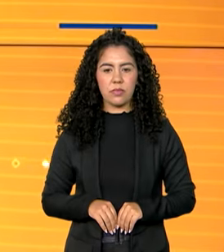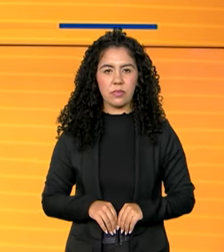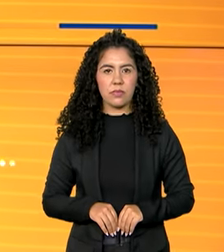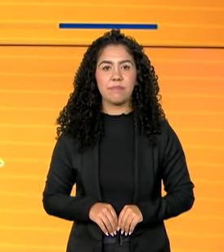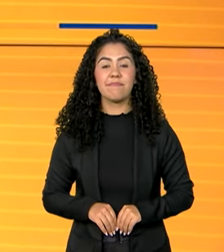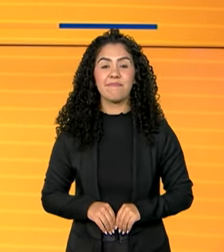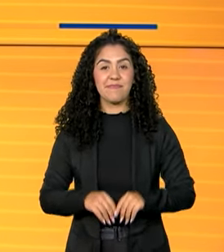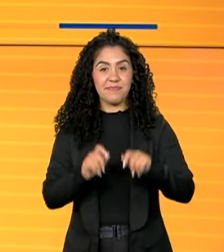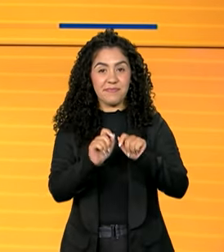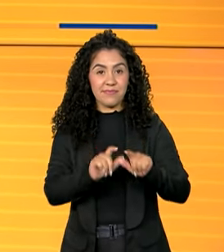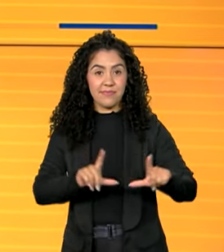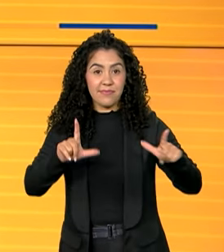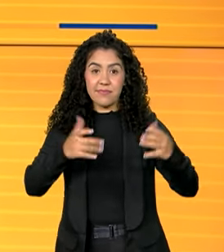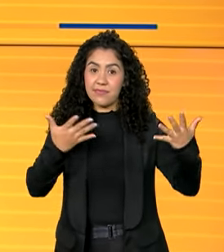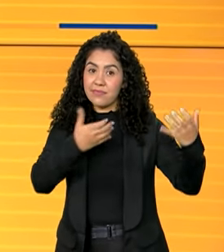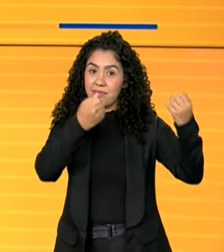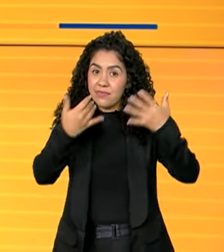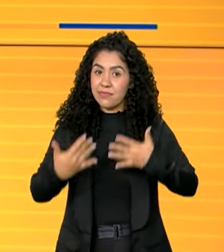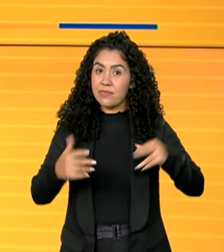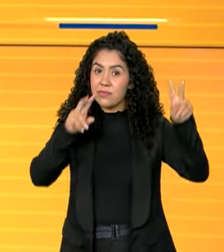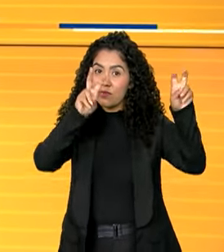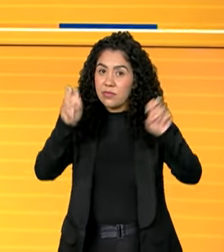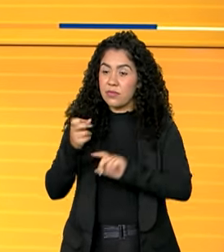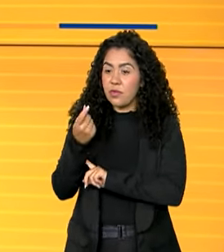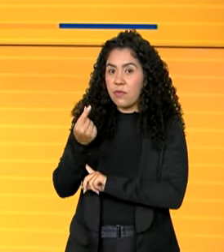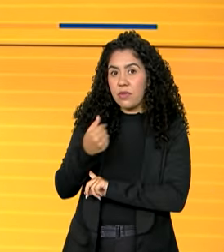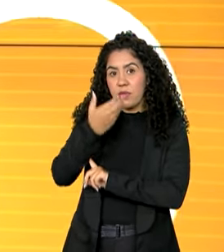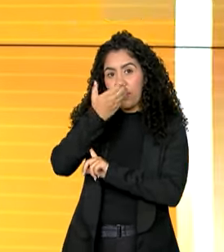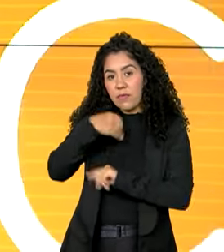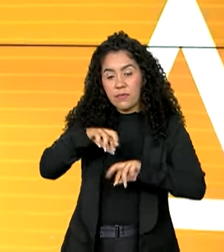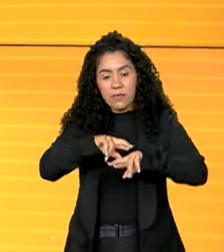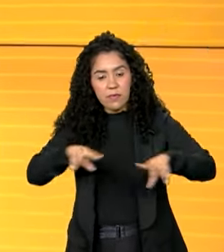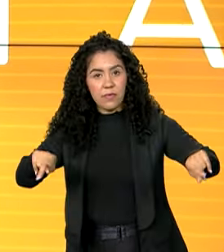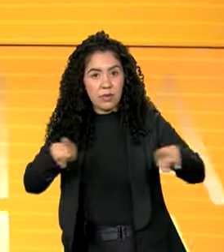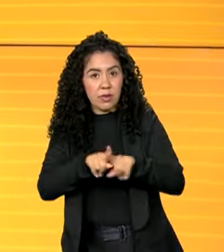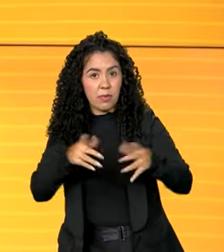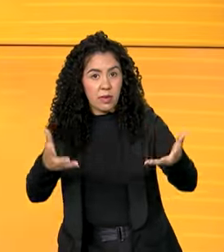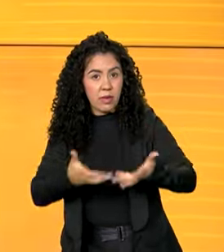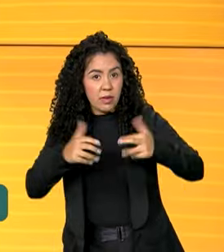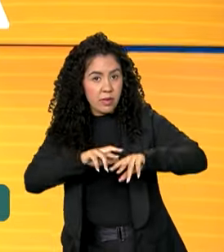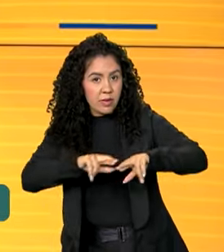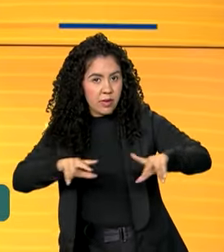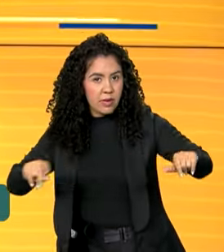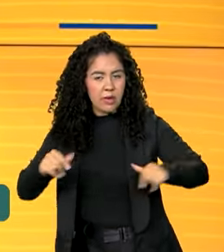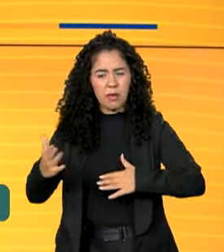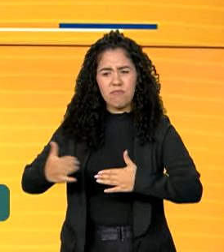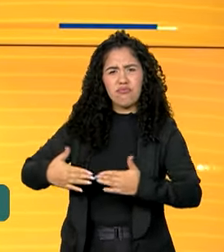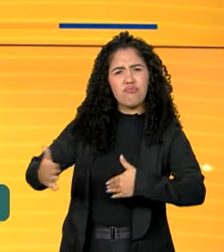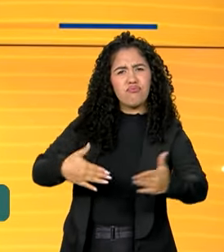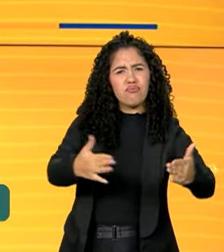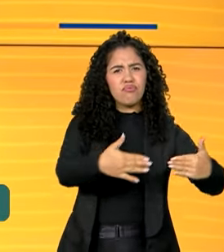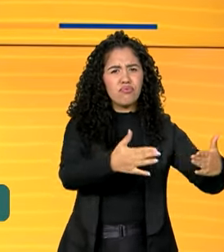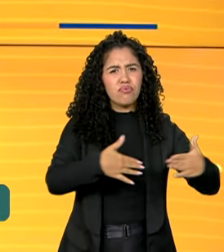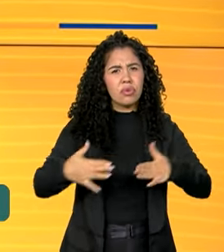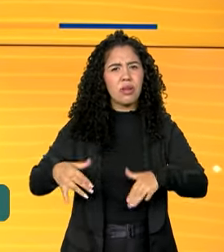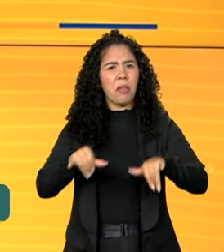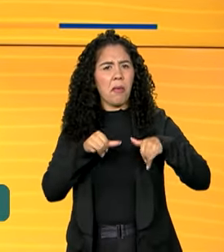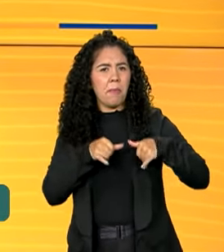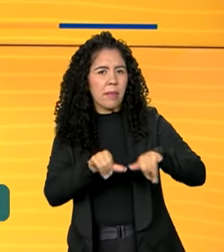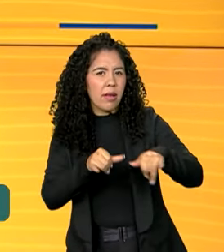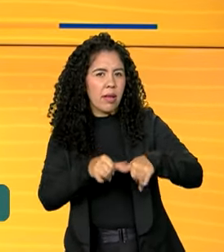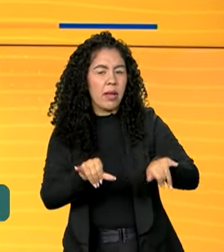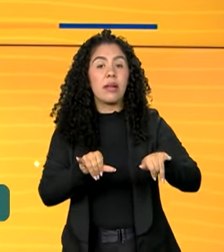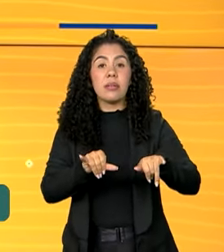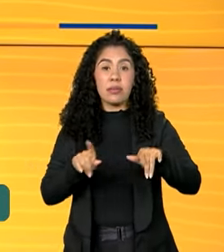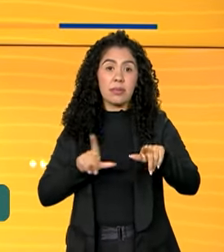Estamos de volta, vamos falar dos preços de frutas e hortaliças mais comercializadas nos principais mercados atacadistas